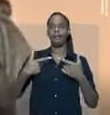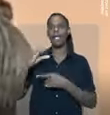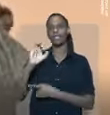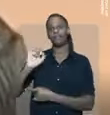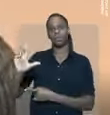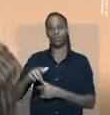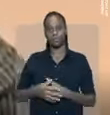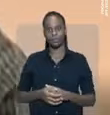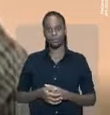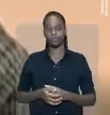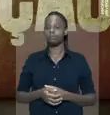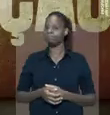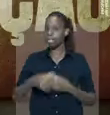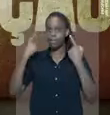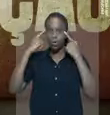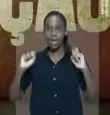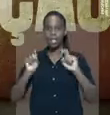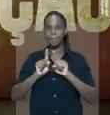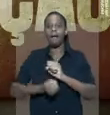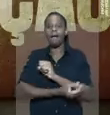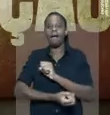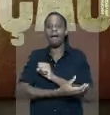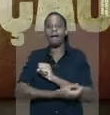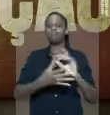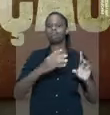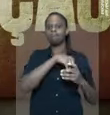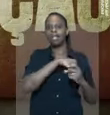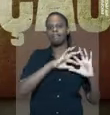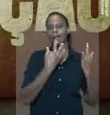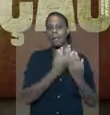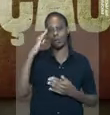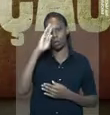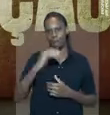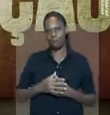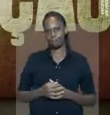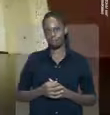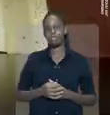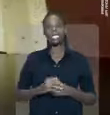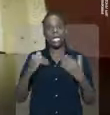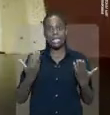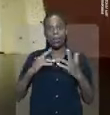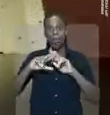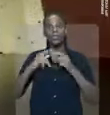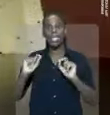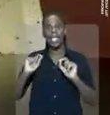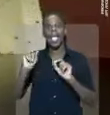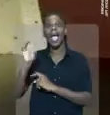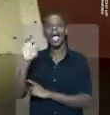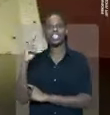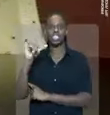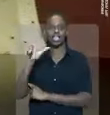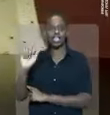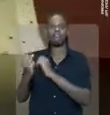para uma guerra civil aqui dentro. Violência e corrupção andam de mãos dadas com a família Bolsonaro. E de tudo isso surgiu o